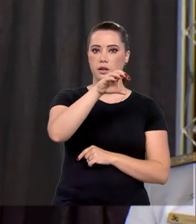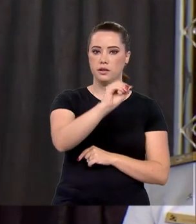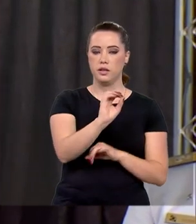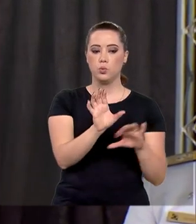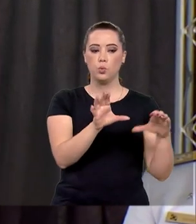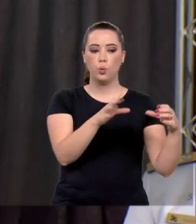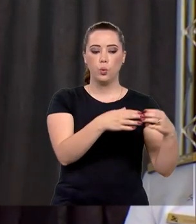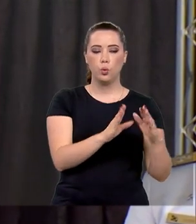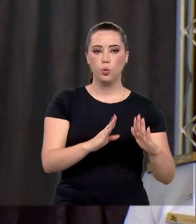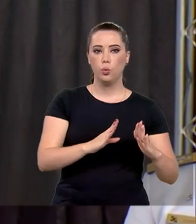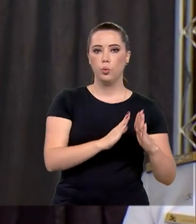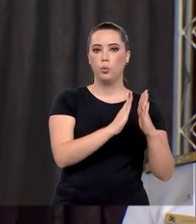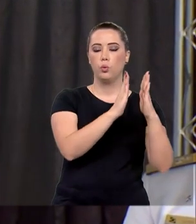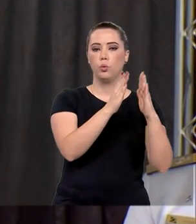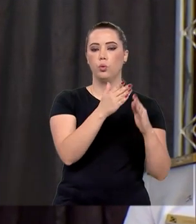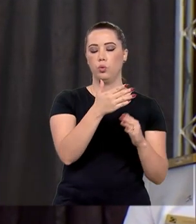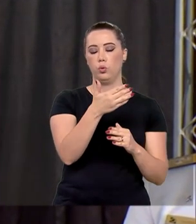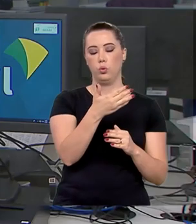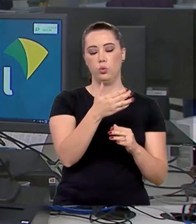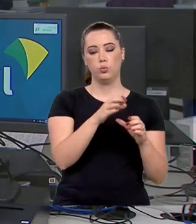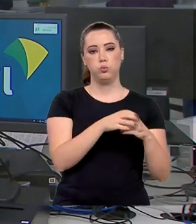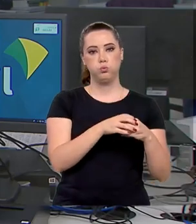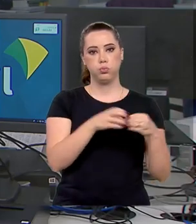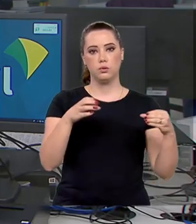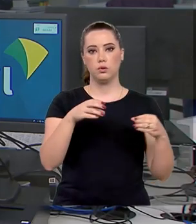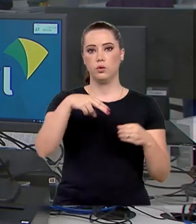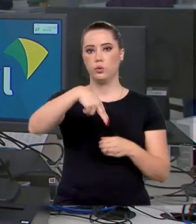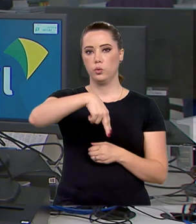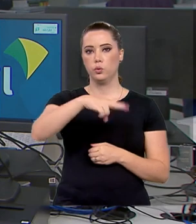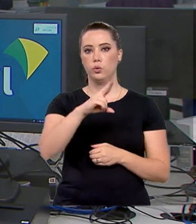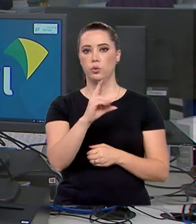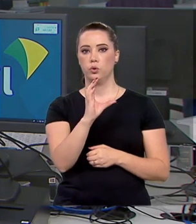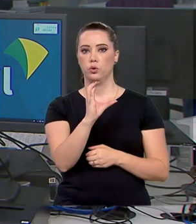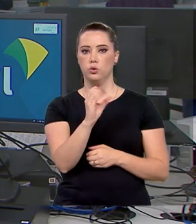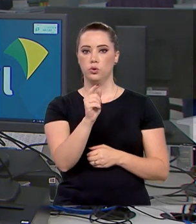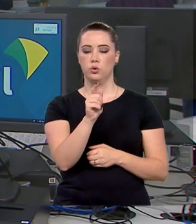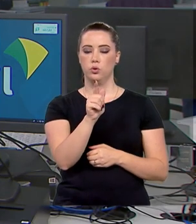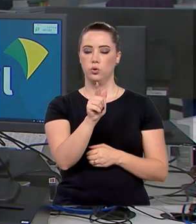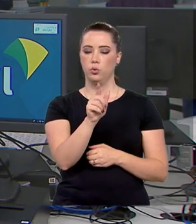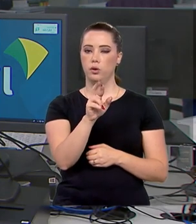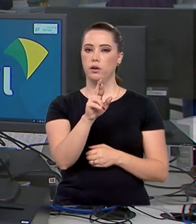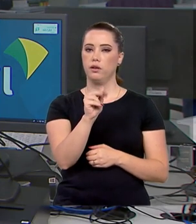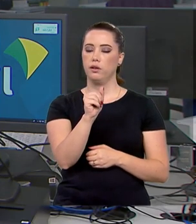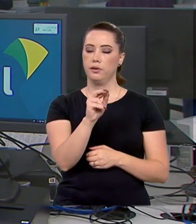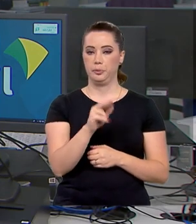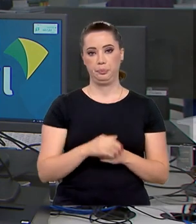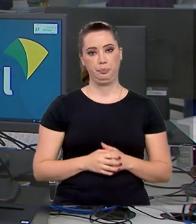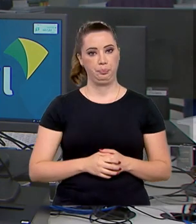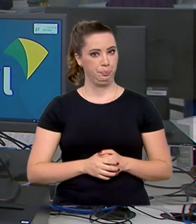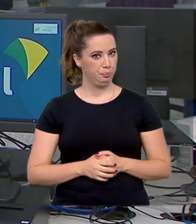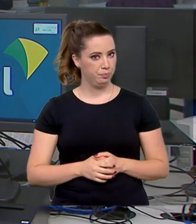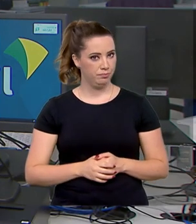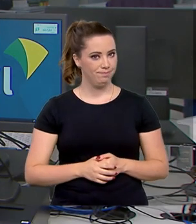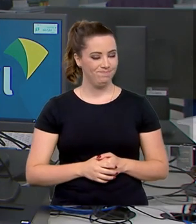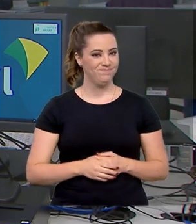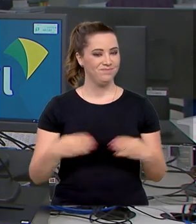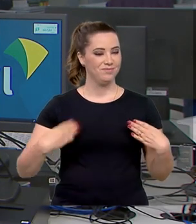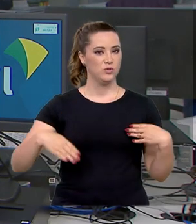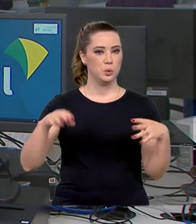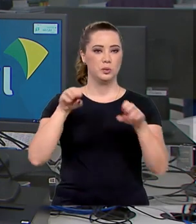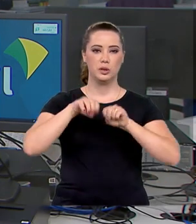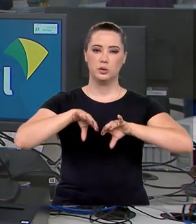a partir de 2020. E o Ministério da Educação anunciou a liberação de 125